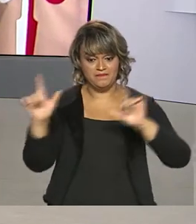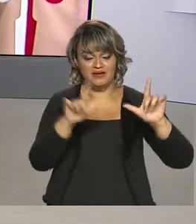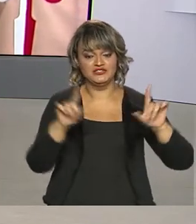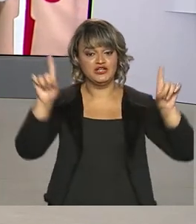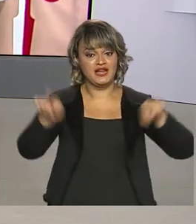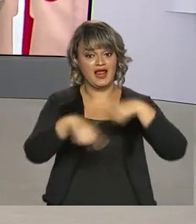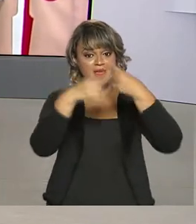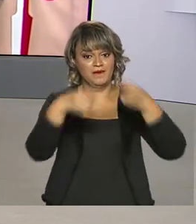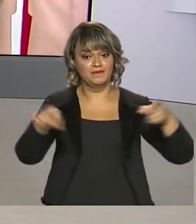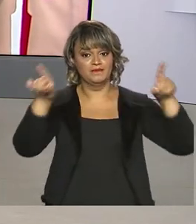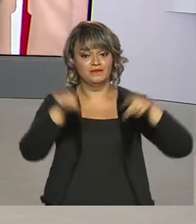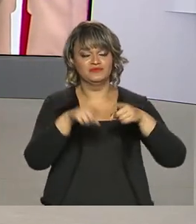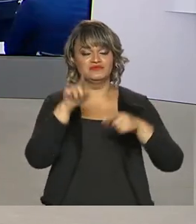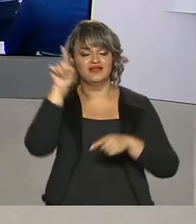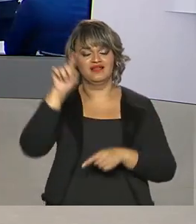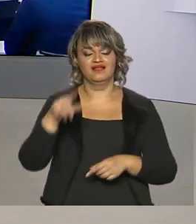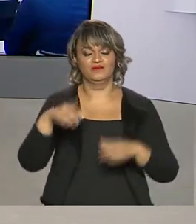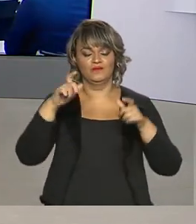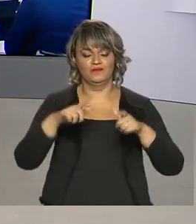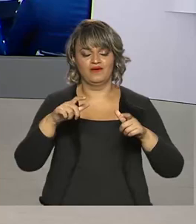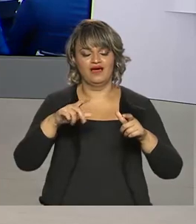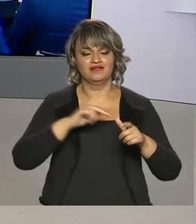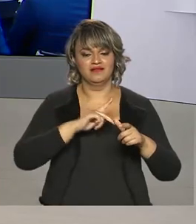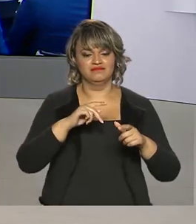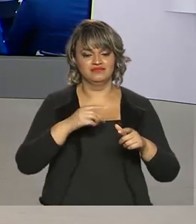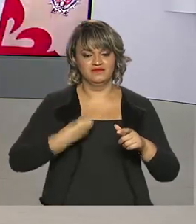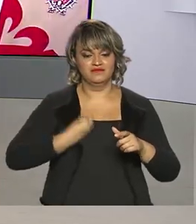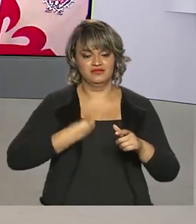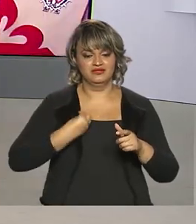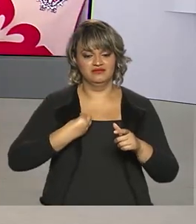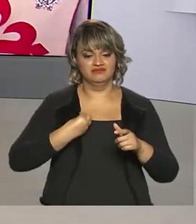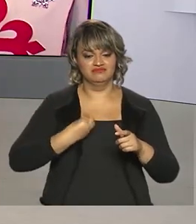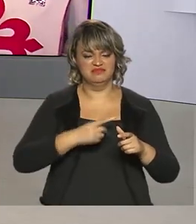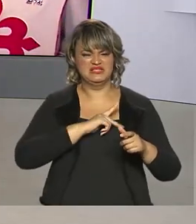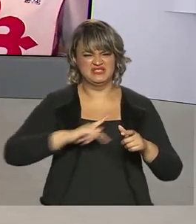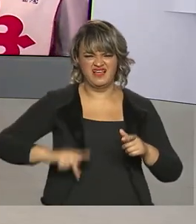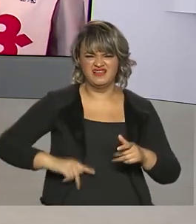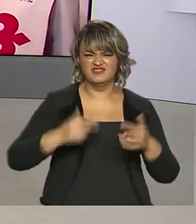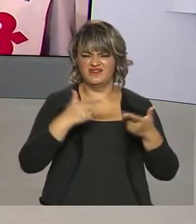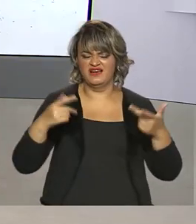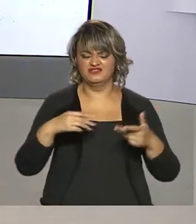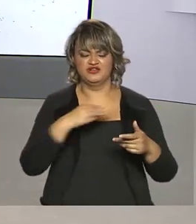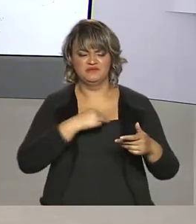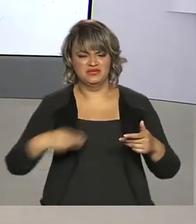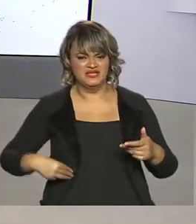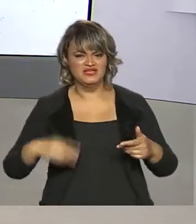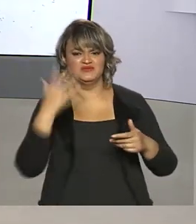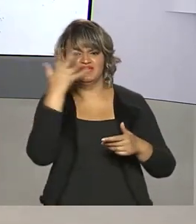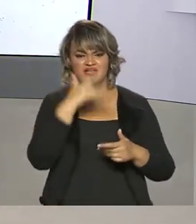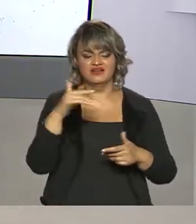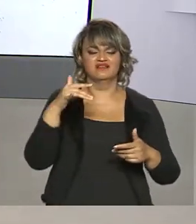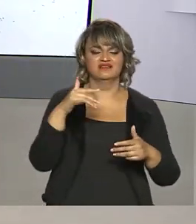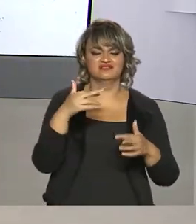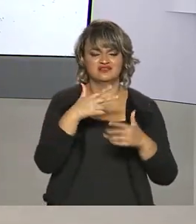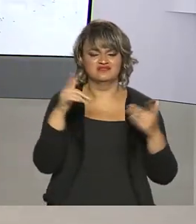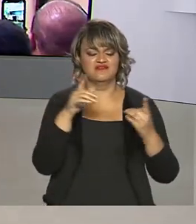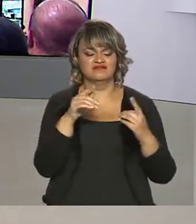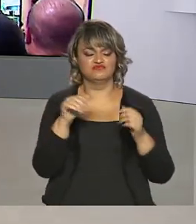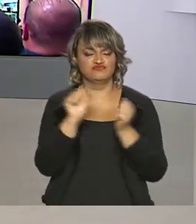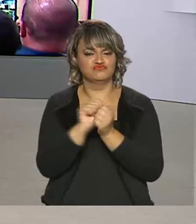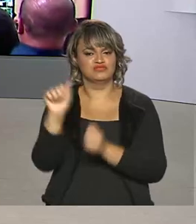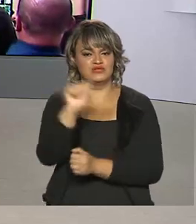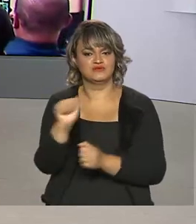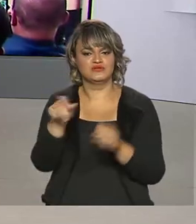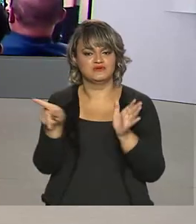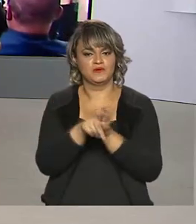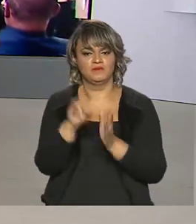cantata de Natal da Presidência da República, que teve a participação de servidores, ministros e de crianças atendidas por uma associação